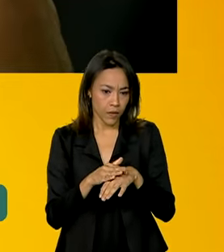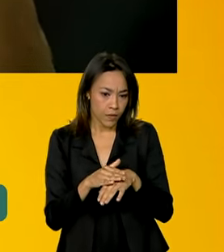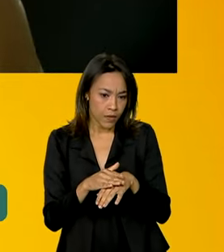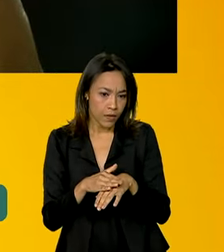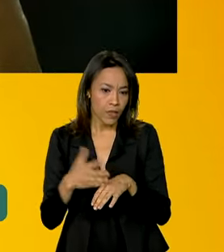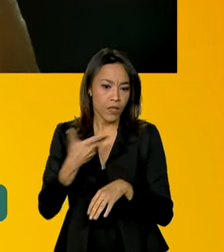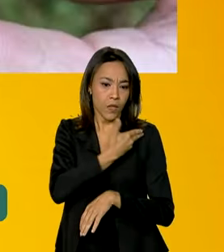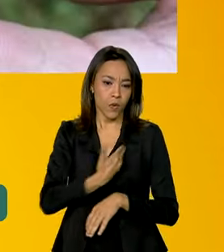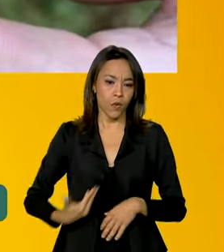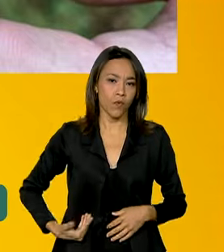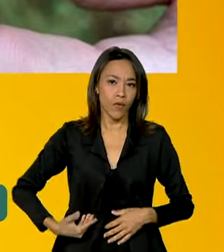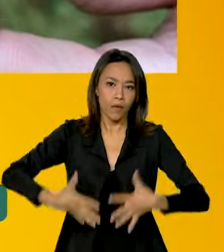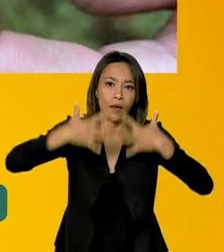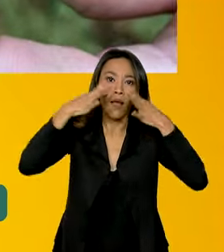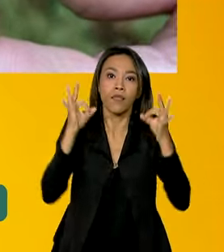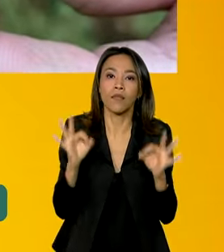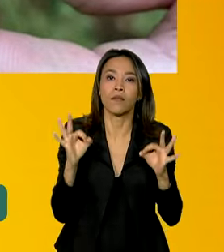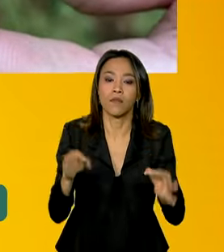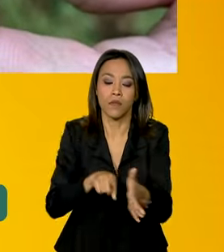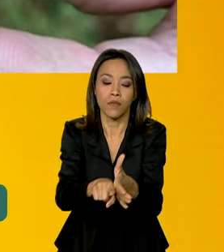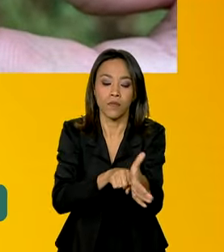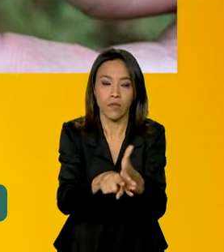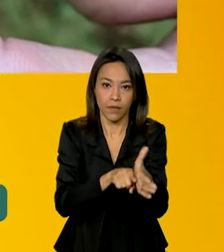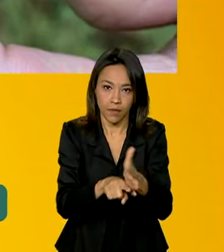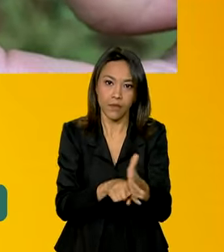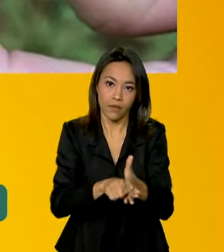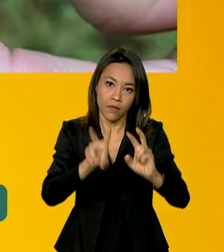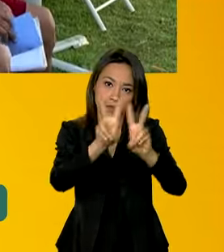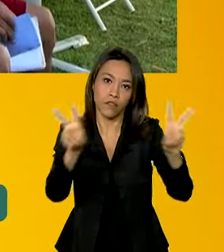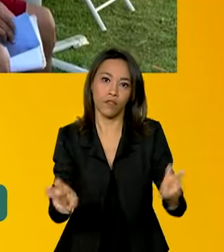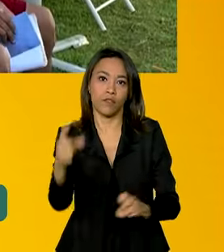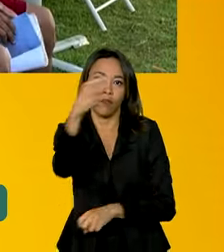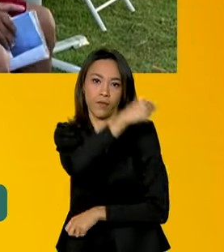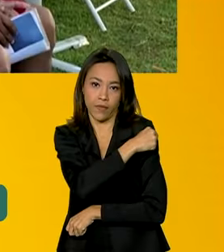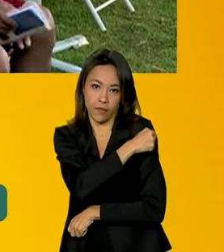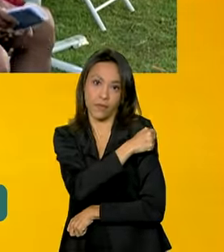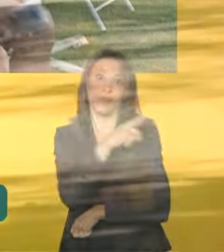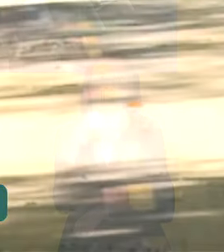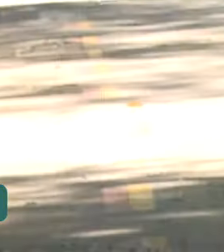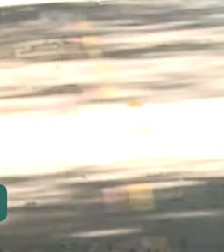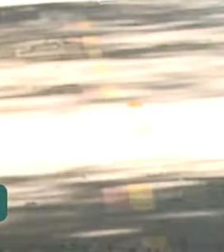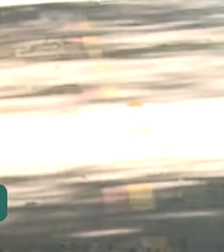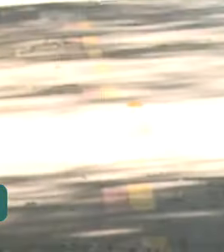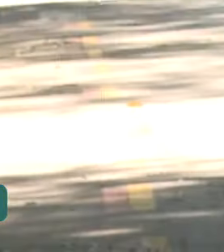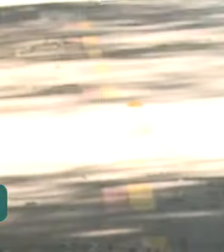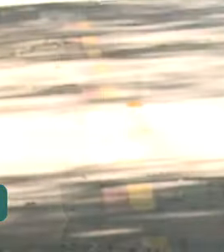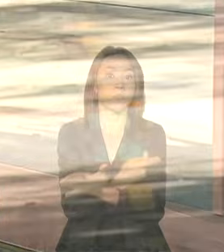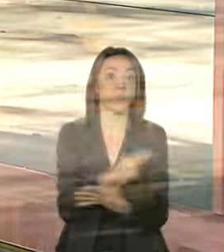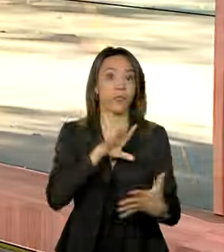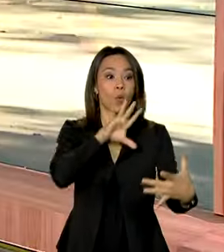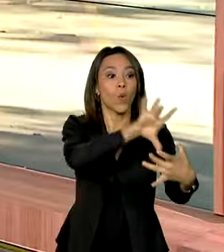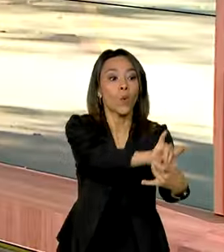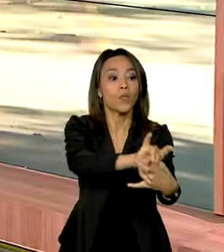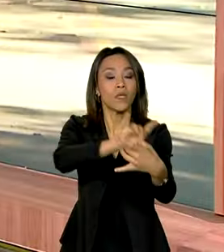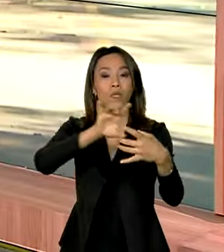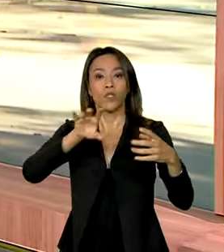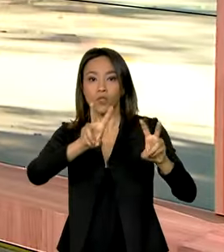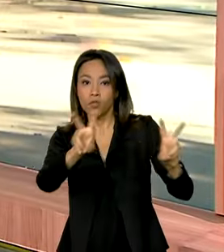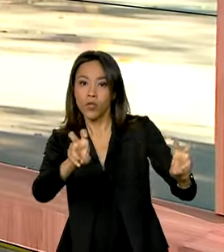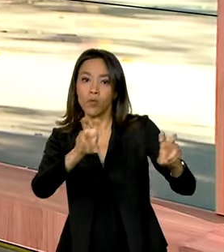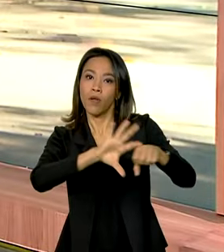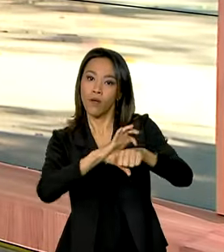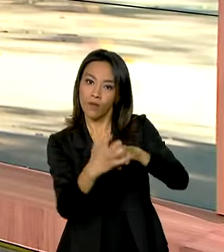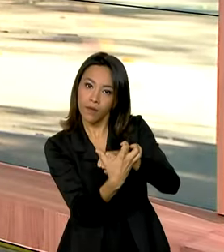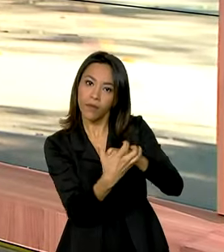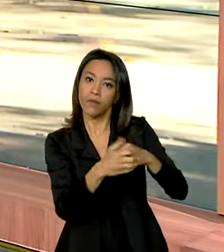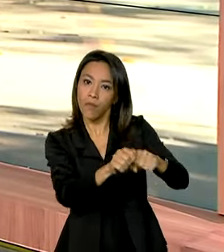atento às evidências científicas e ao cenário epidemiológico da Covid-19. Vanessa. Ok, Fernanda Cruz, direto de